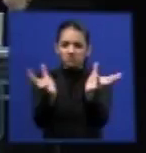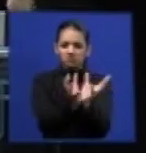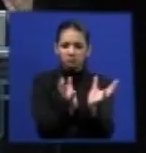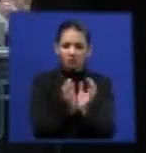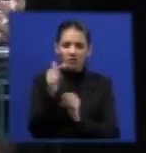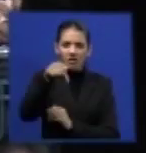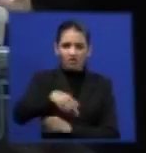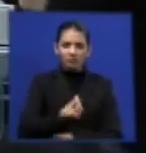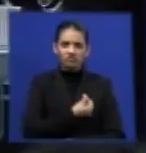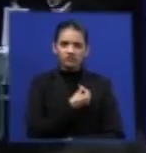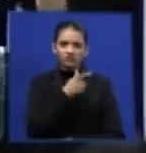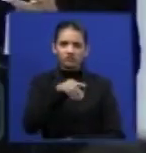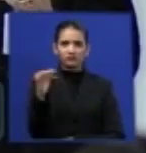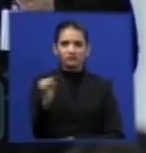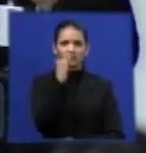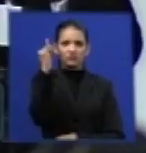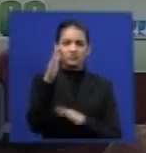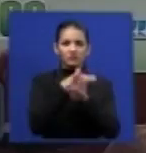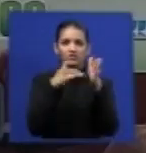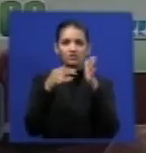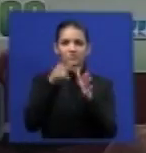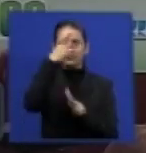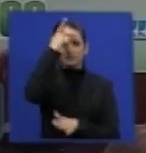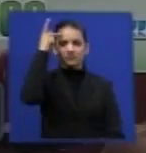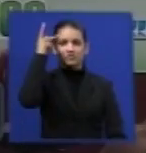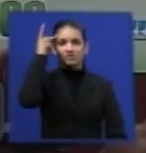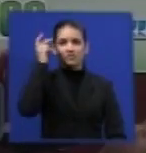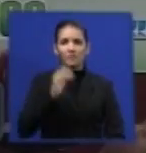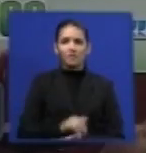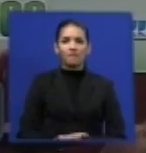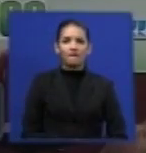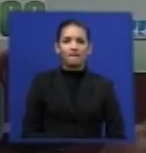os titulares de apenas 9% de importação